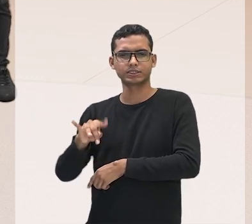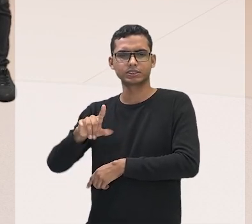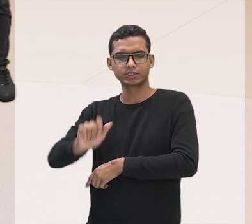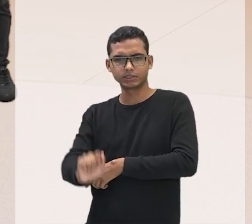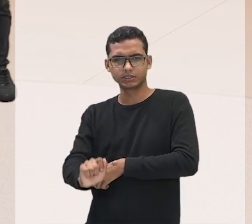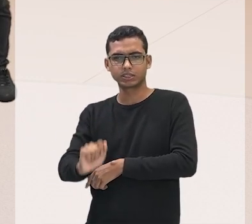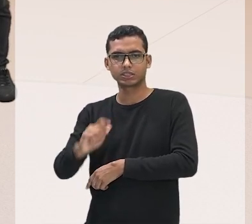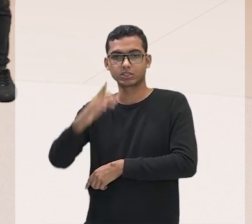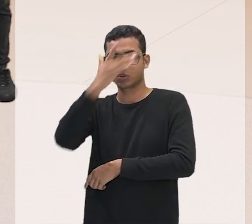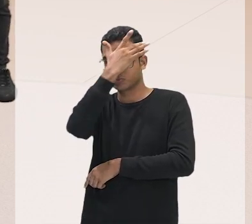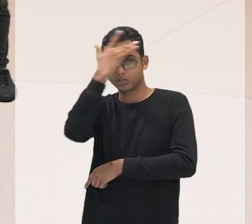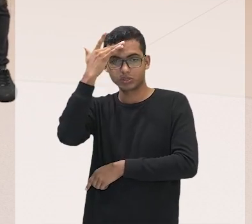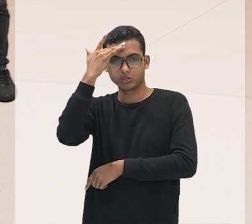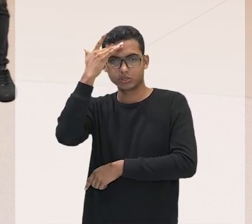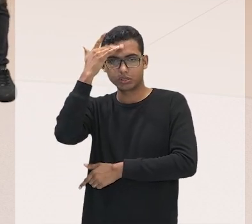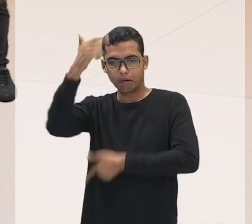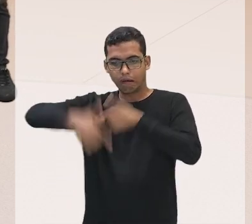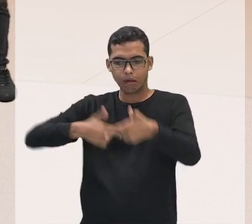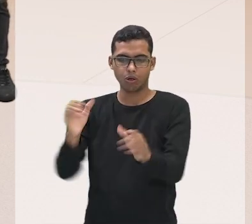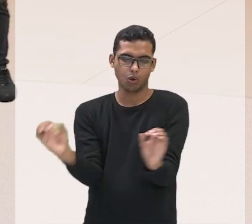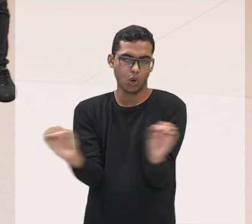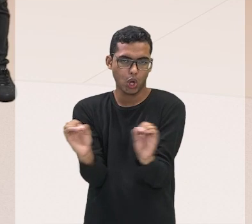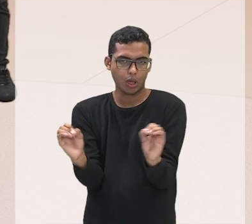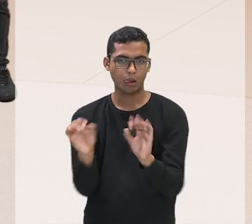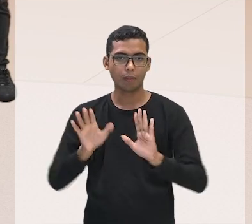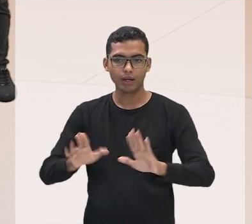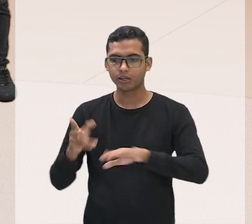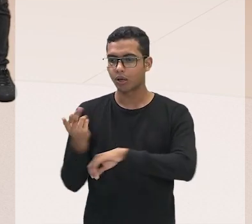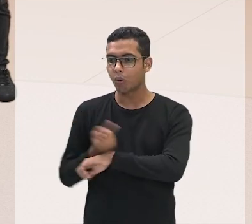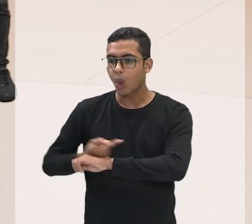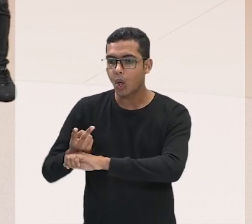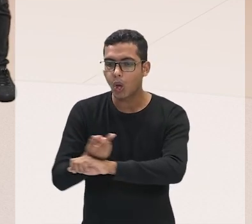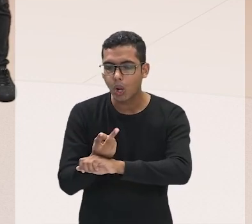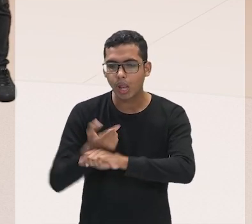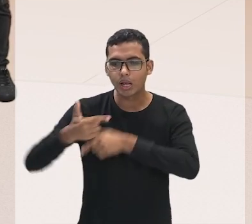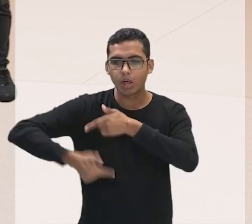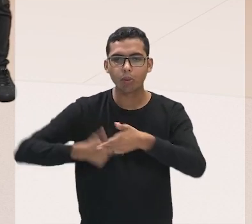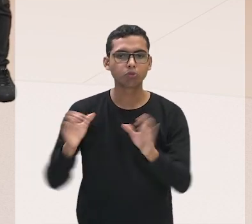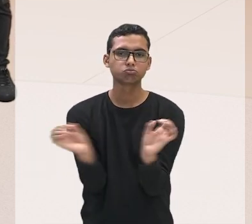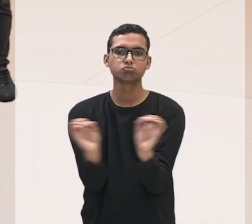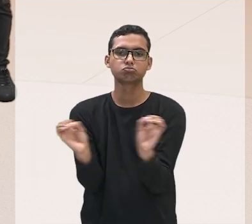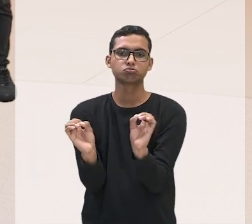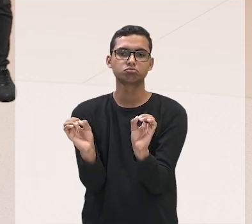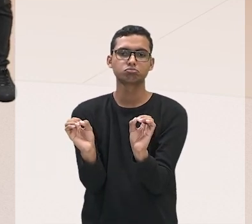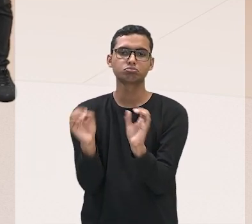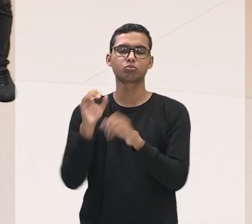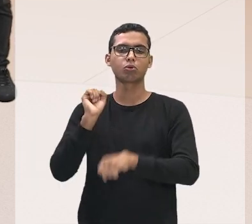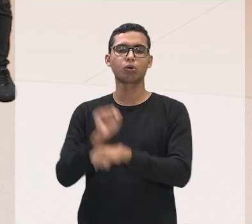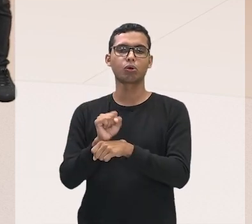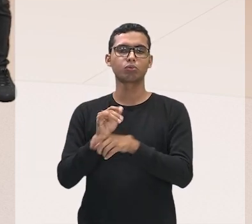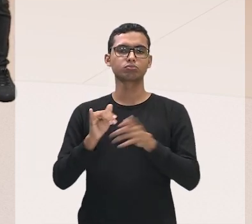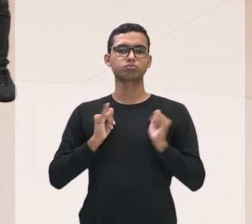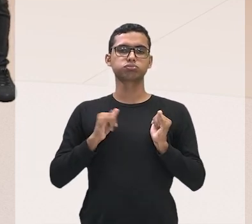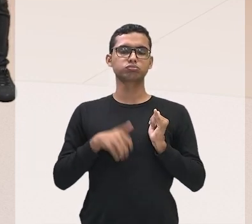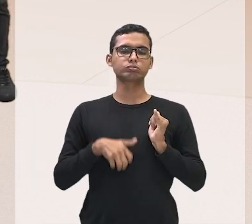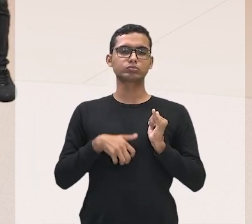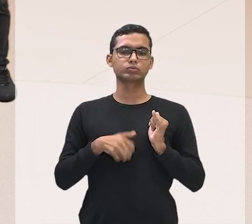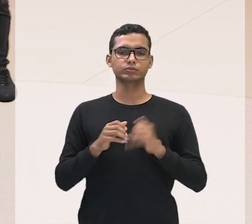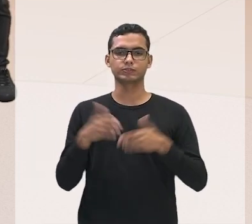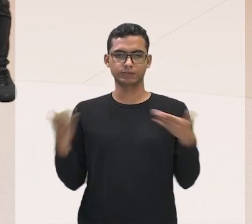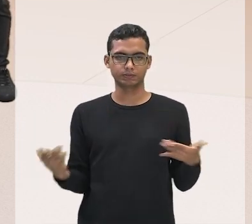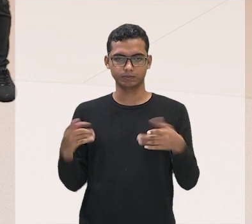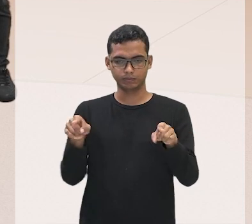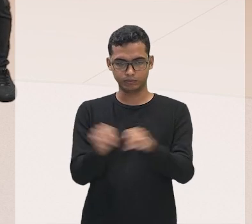pararam de procurar emprego. Pessoas que não estão mais, né? Estão desalentadas mesmo, né? Tem uma diferença entre desocupado,